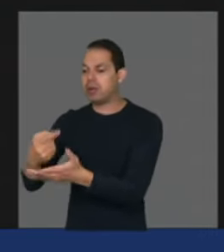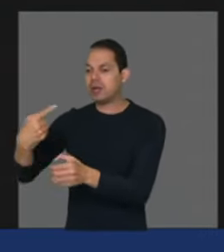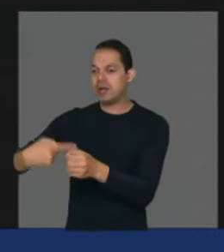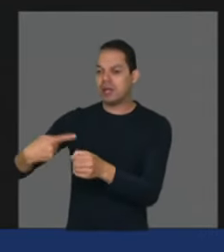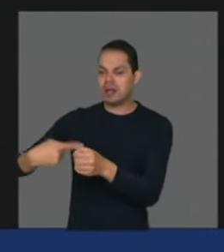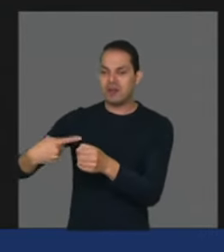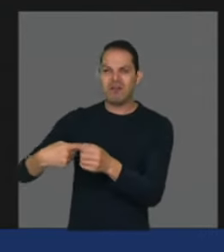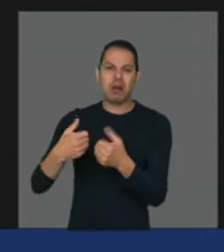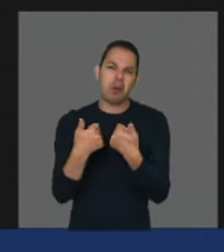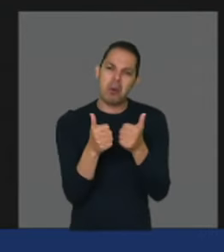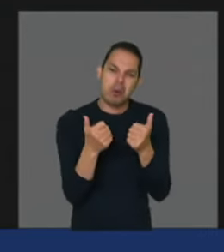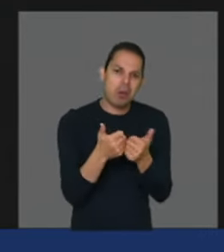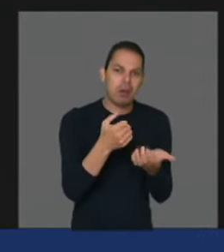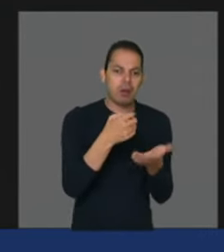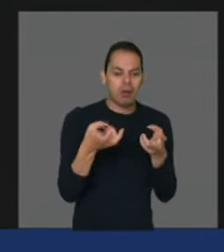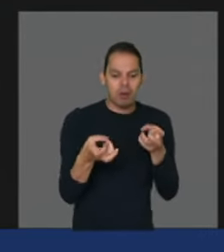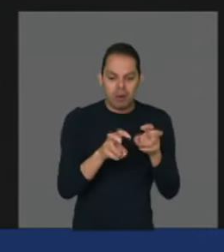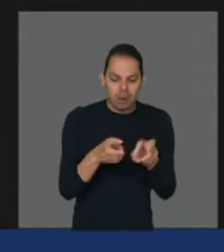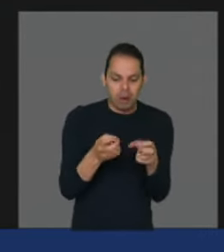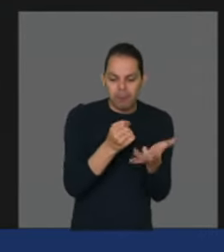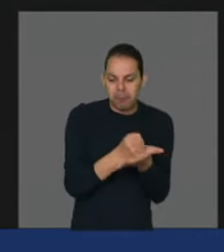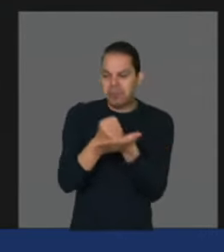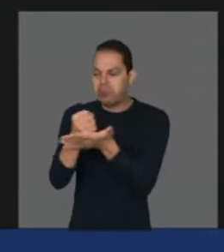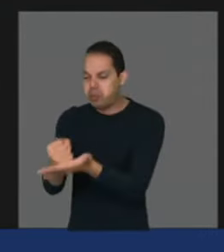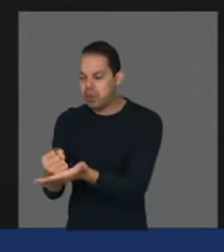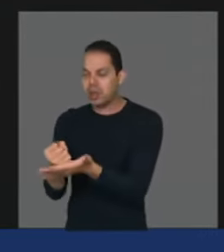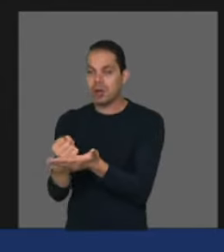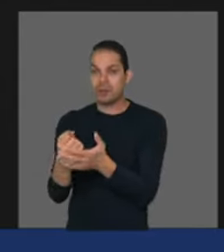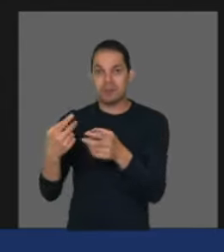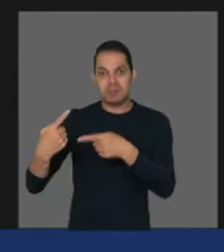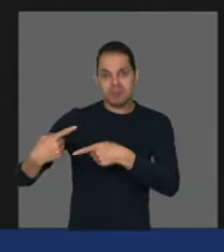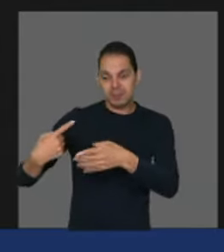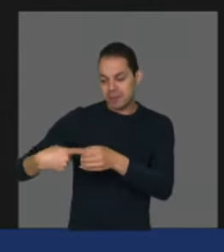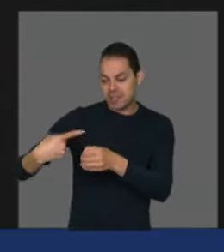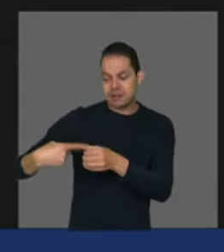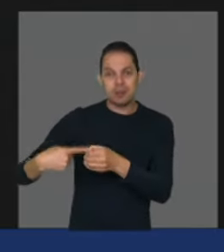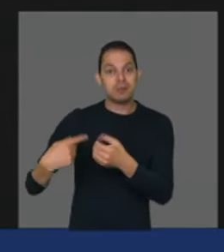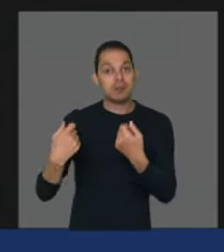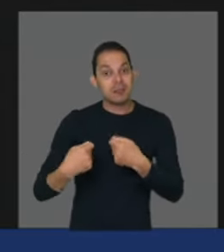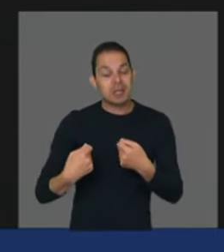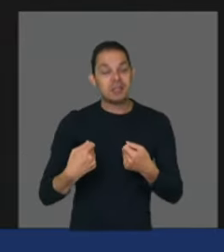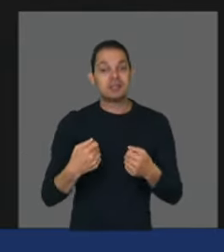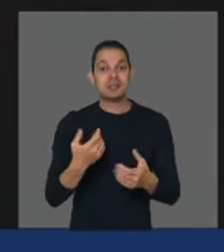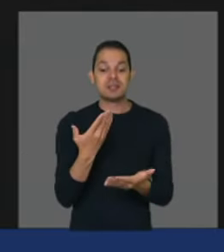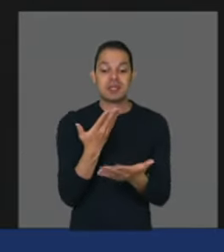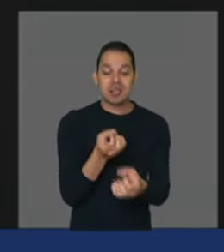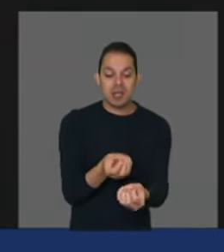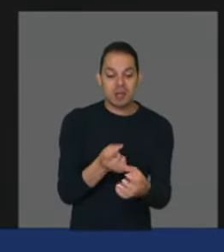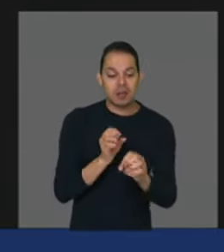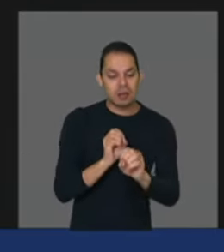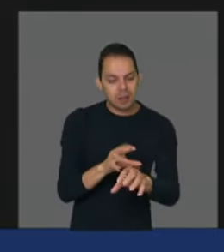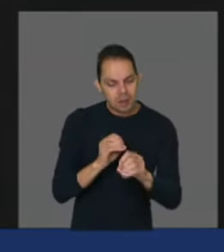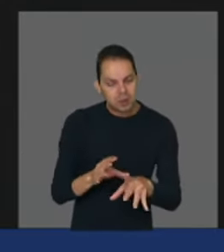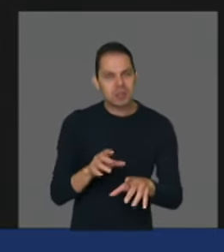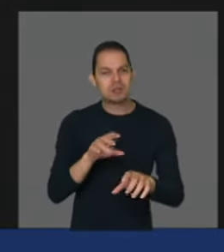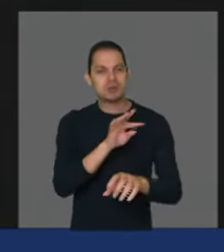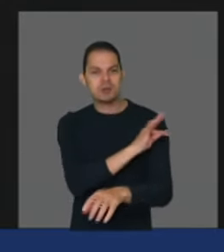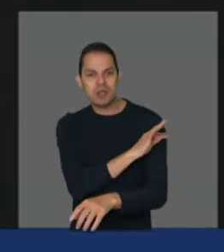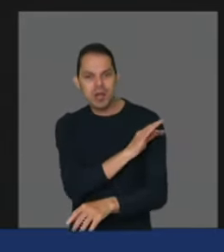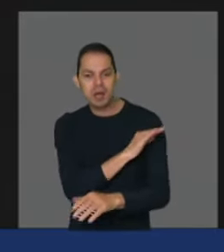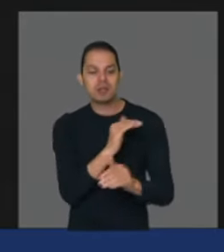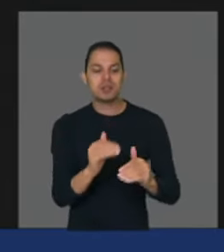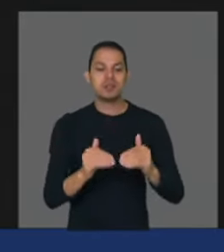do ônibus nós precisamos ter a educação técnica superior também no meio rural esse é um